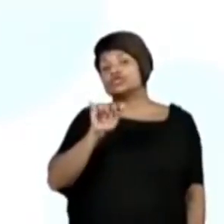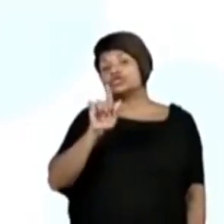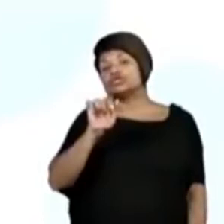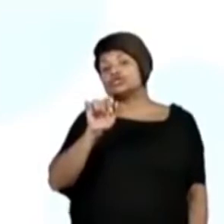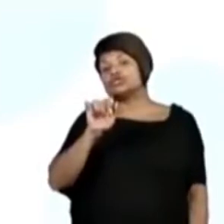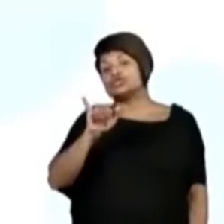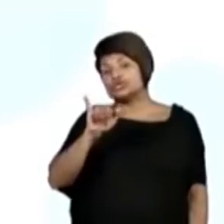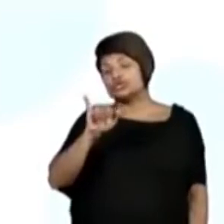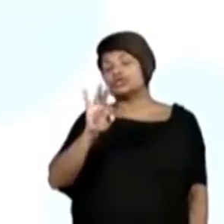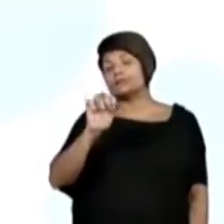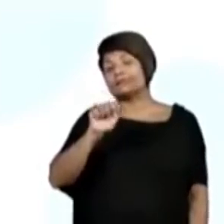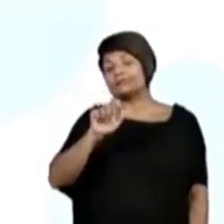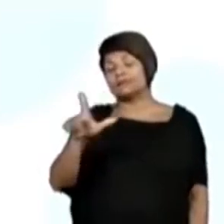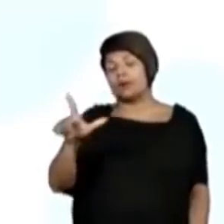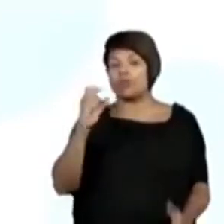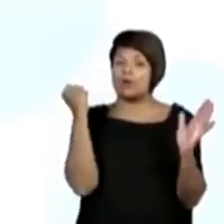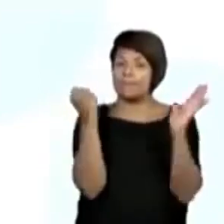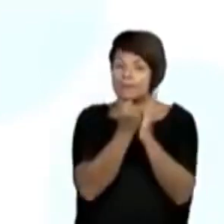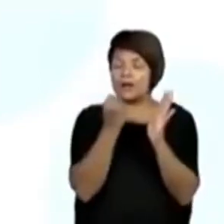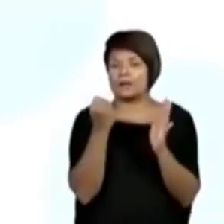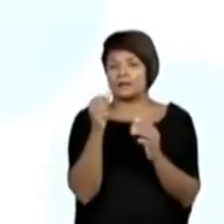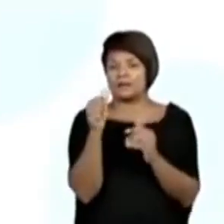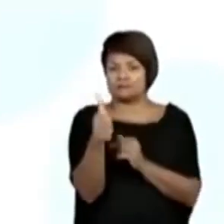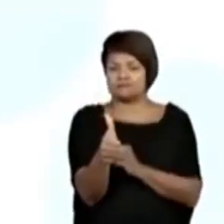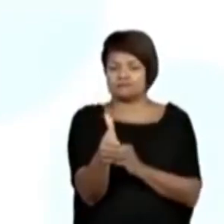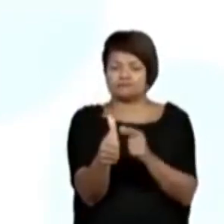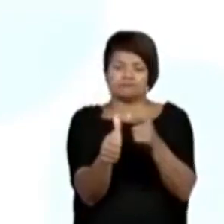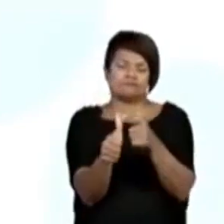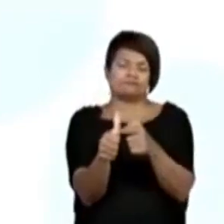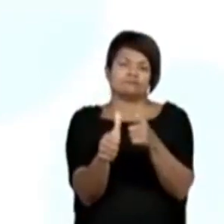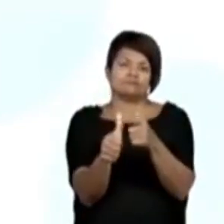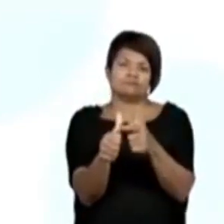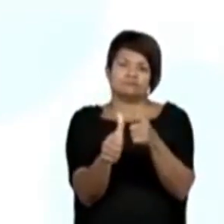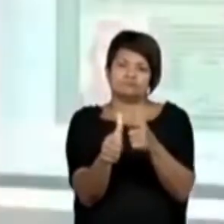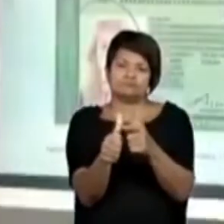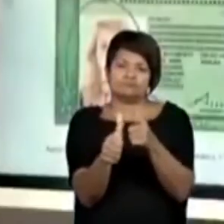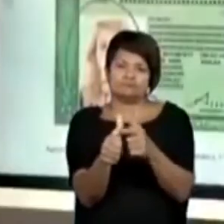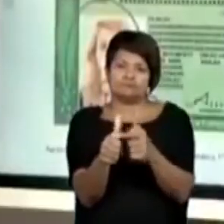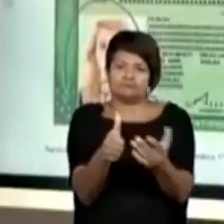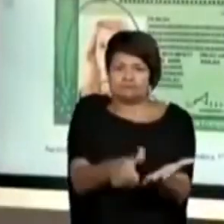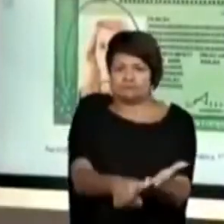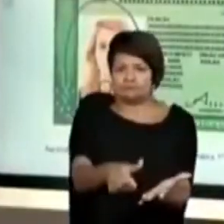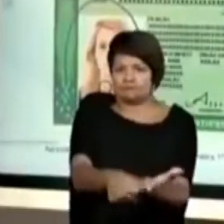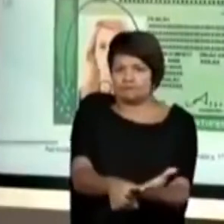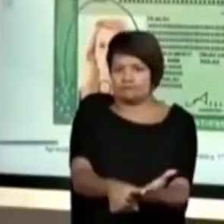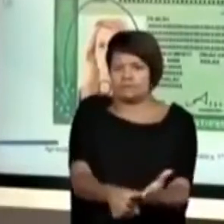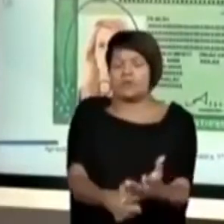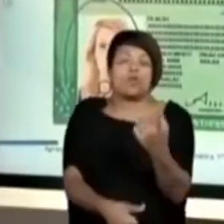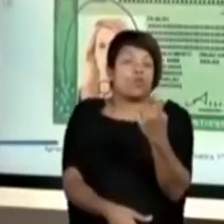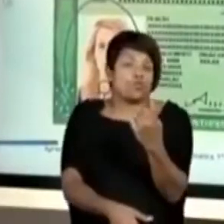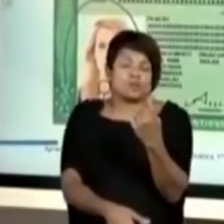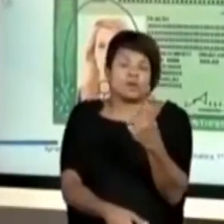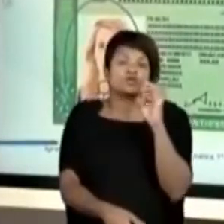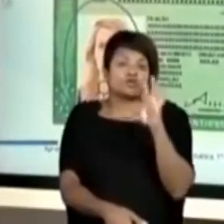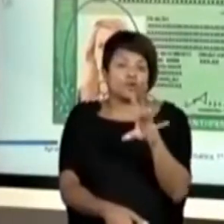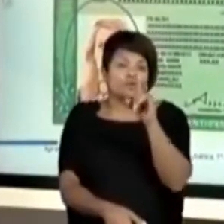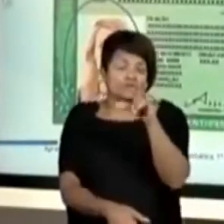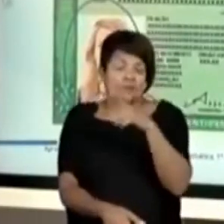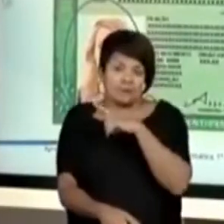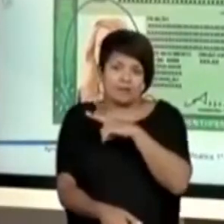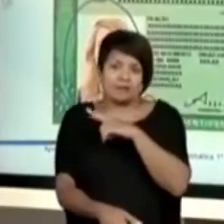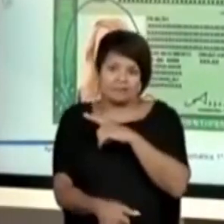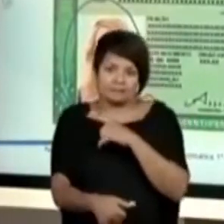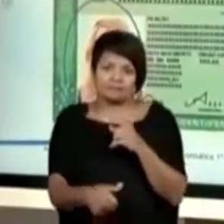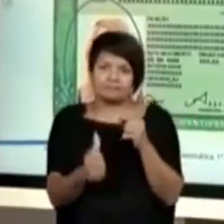Que é a marca do seu polegar direito. Que é única, só você tem essa marquinha. Só